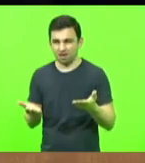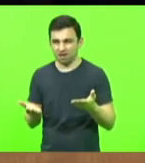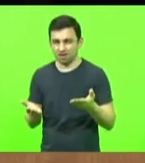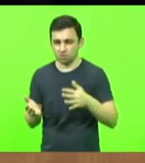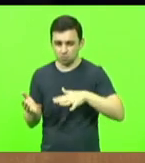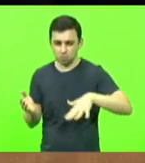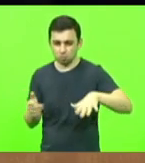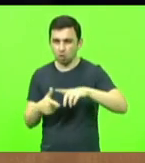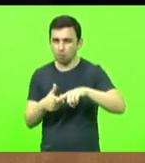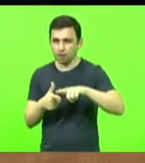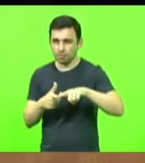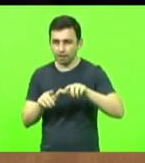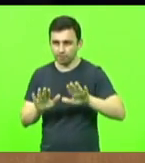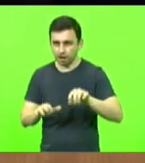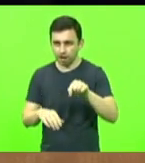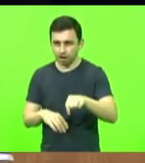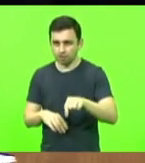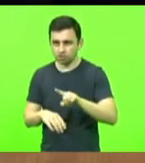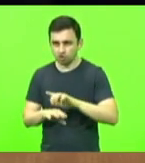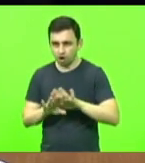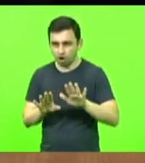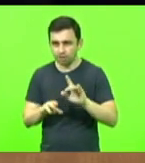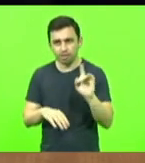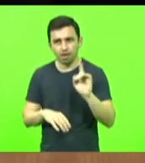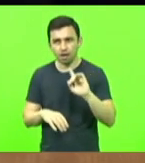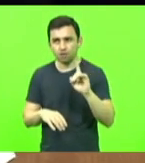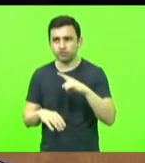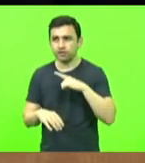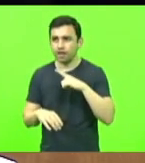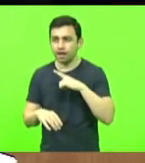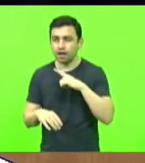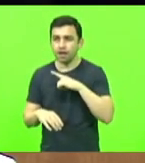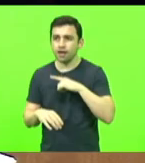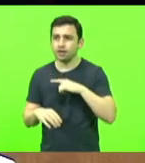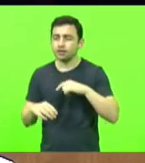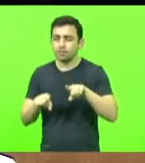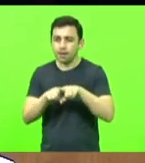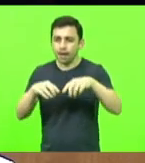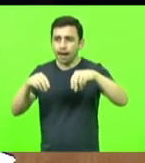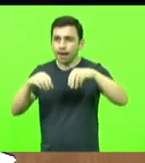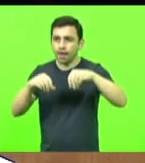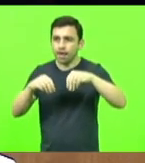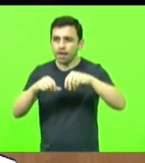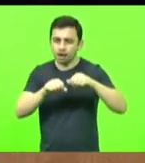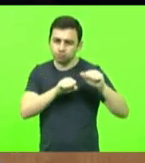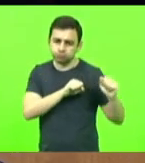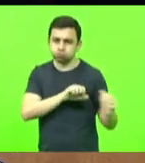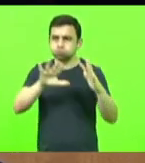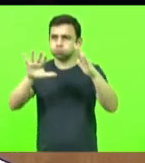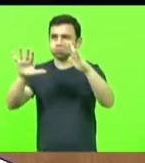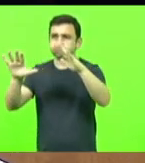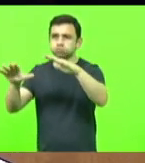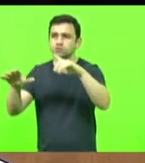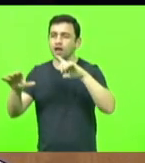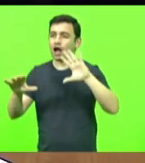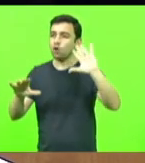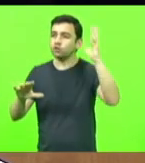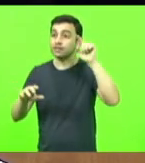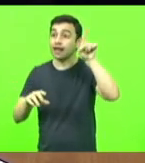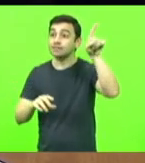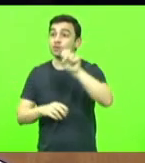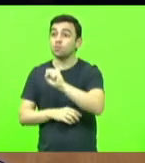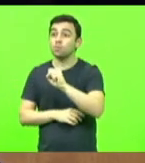viram as tempestades de areia que têm ocorrido no estado de São Paulo,